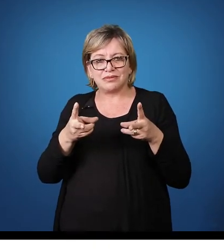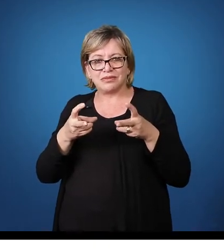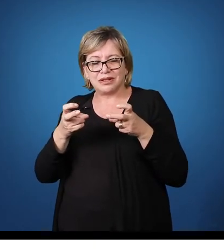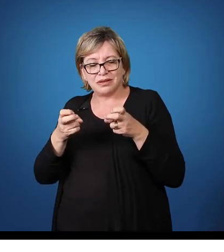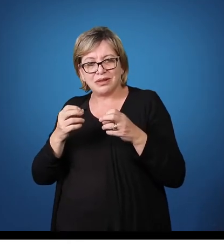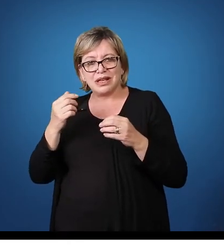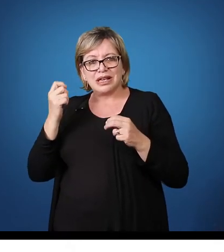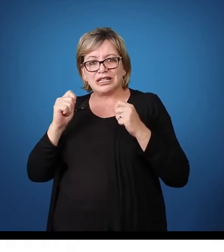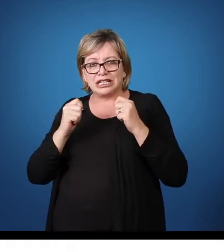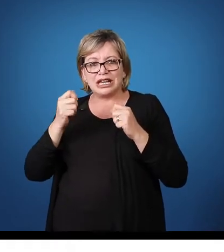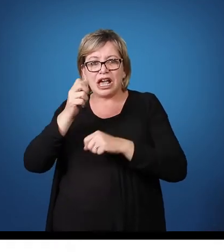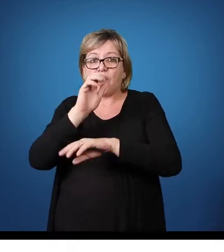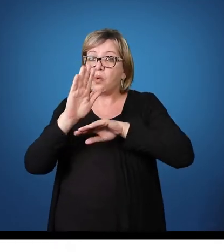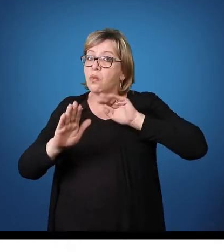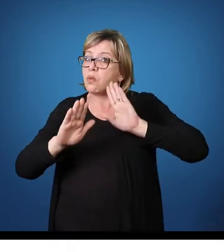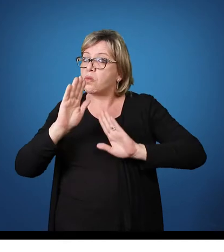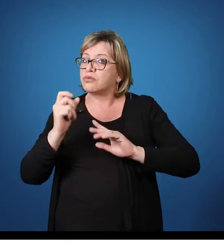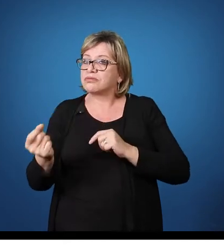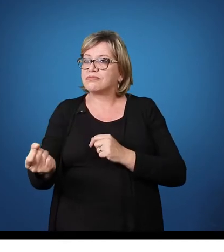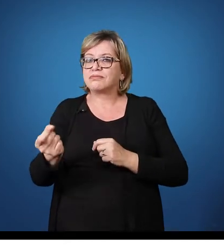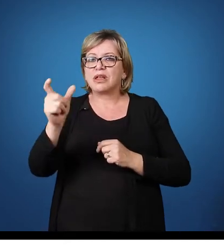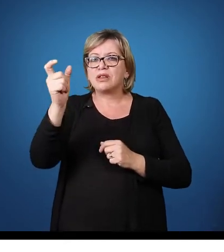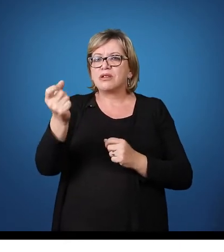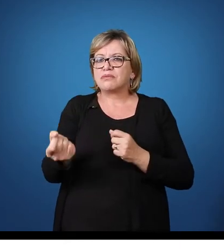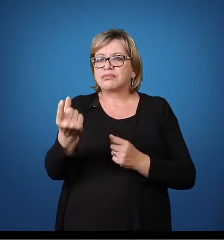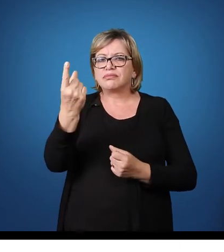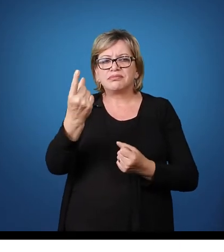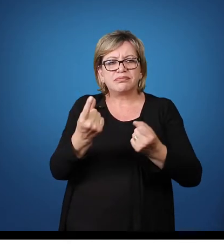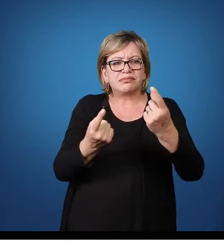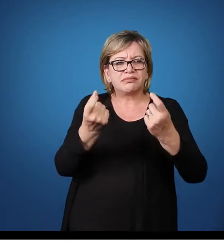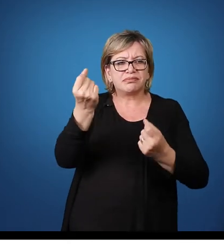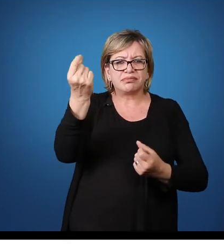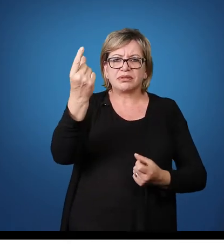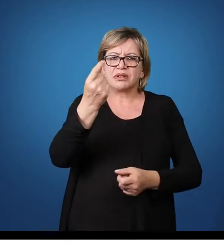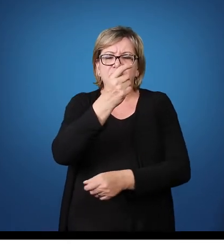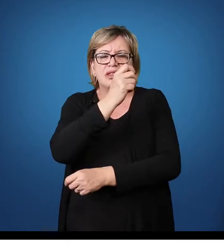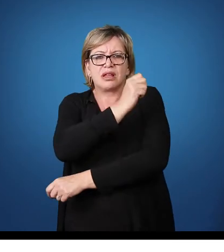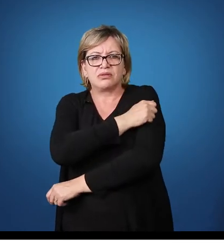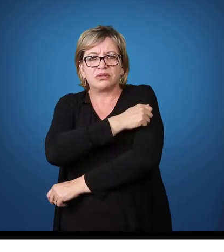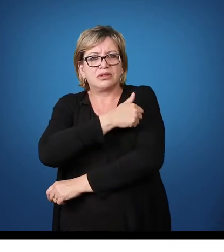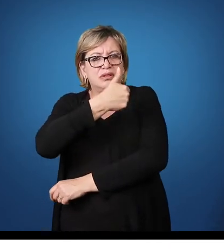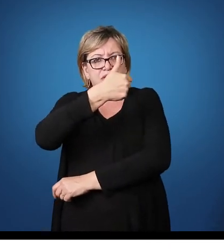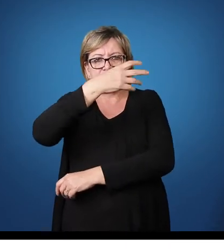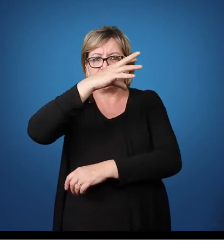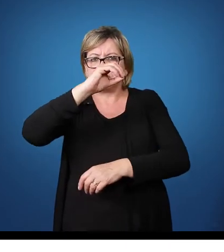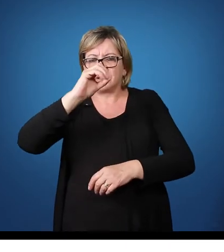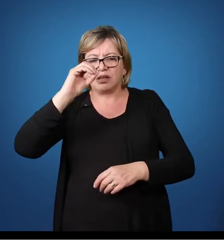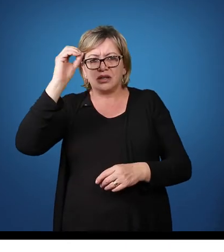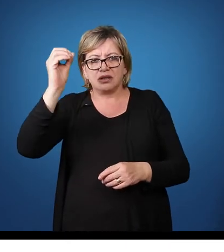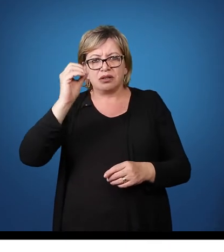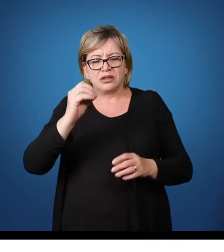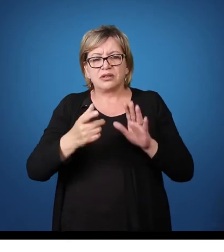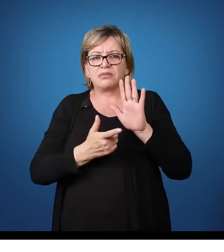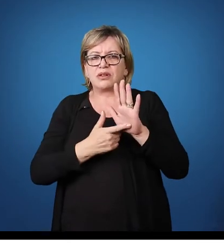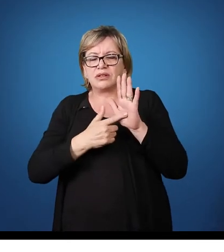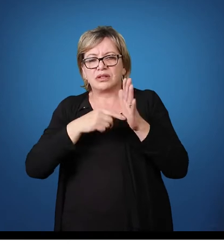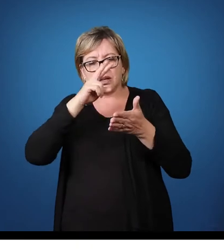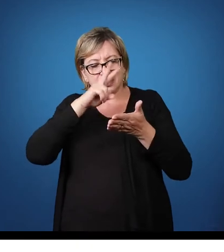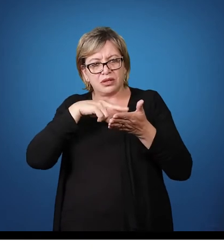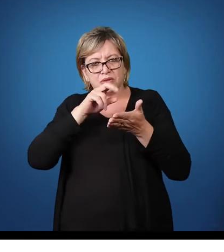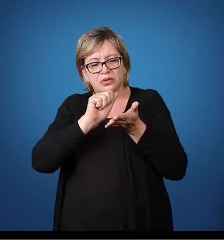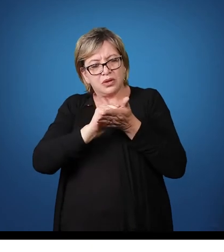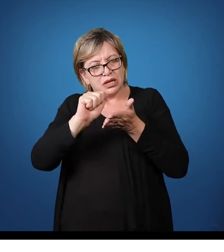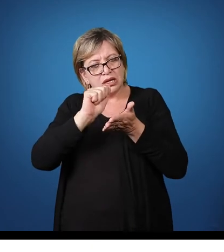atingiram o cem por cento que mostra a questão da leitura e escrita tendo a questão da